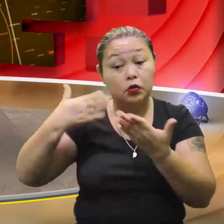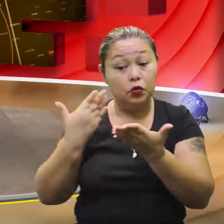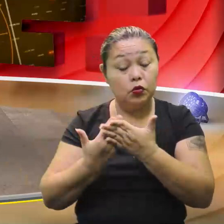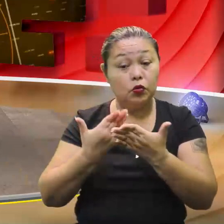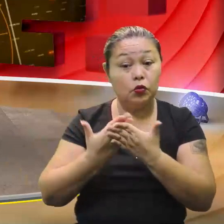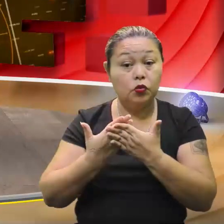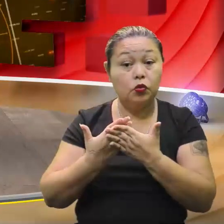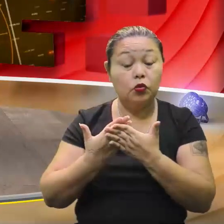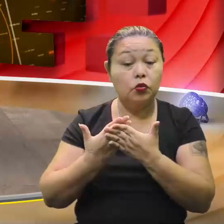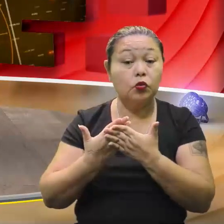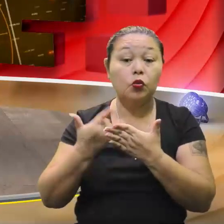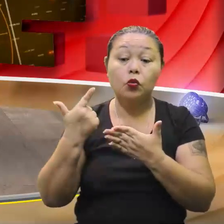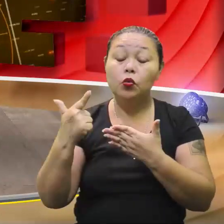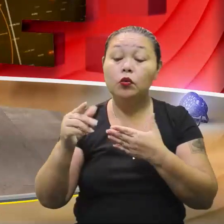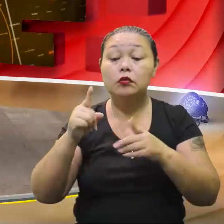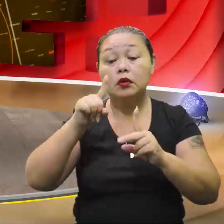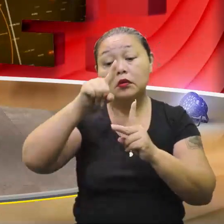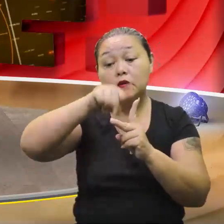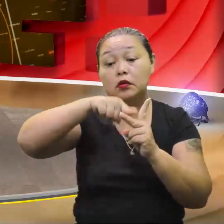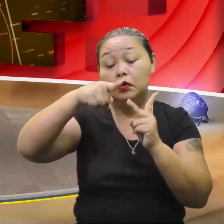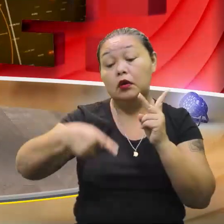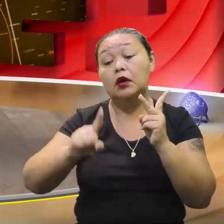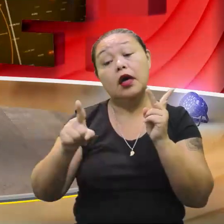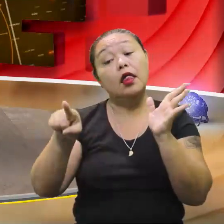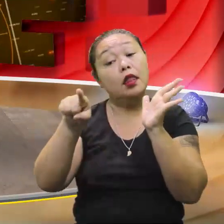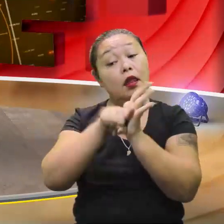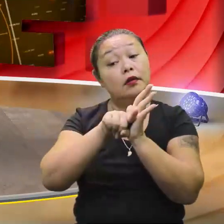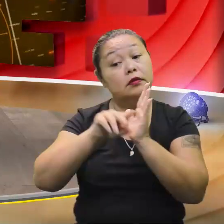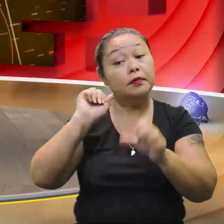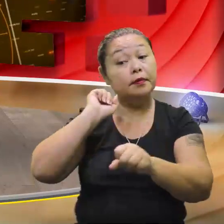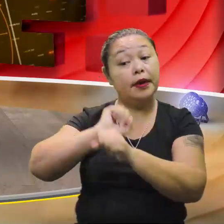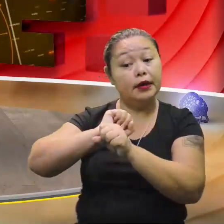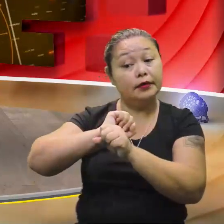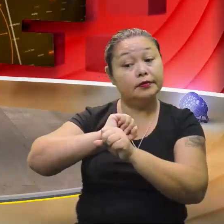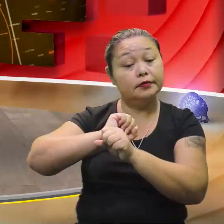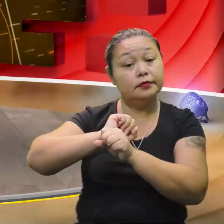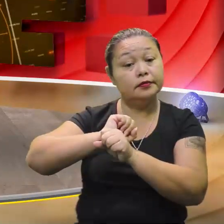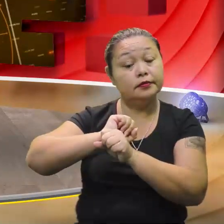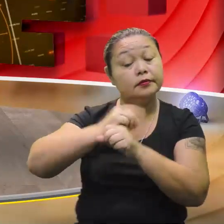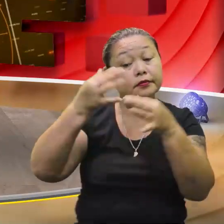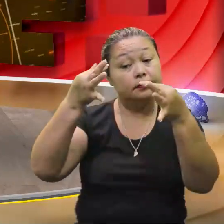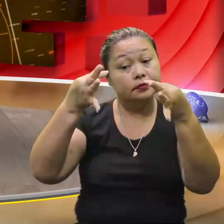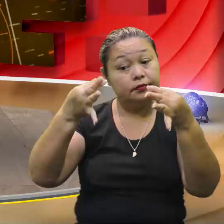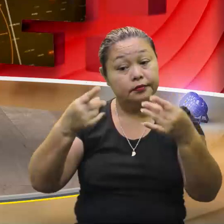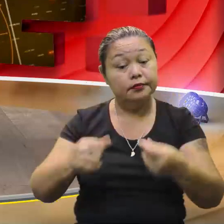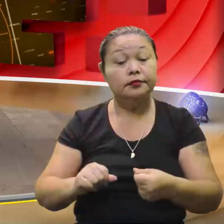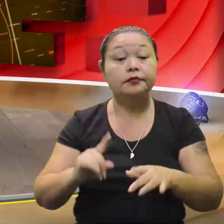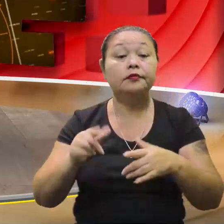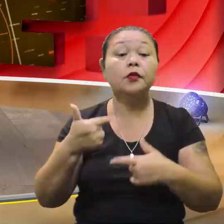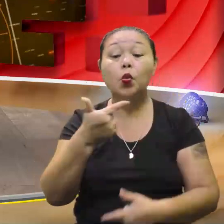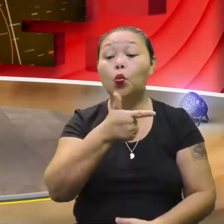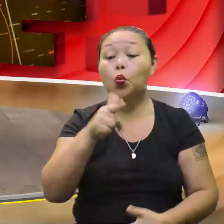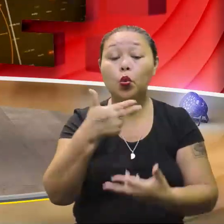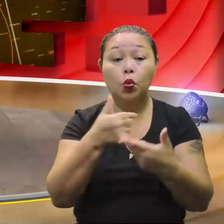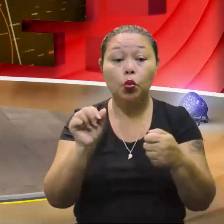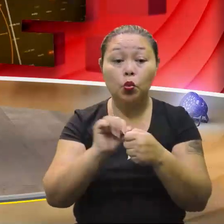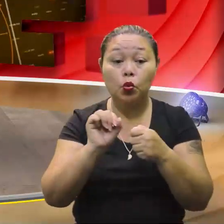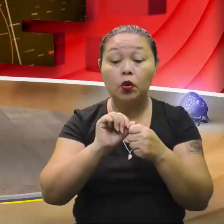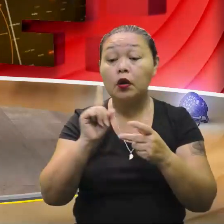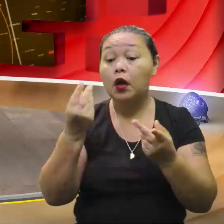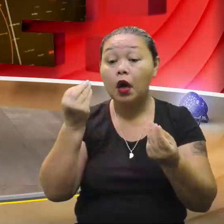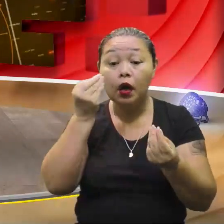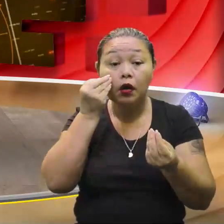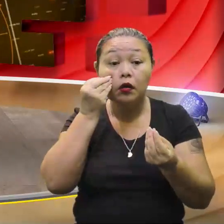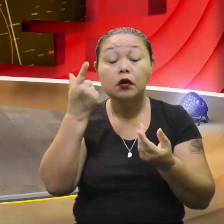estudando, não tem raiz quadrada negativa. Então, já para. São detalhes. É, outra coisa. A gente não fez a prova